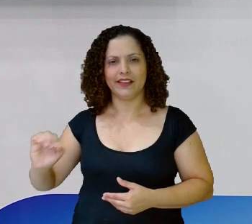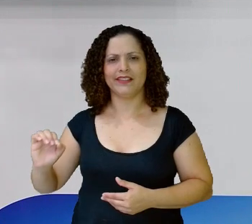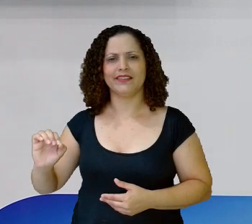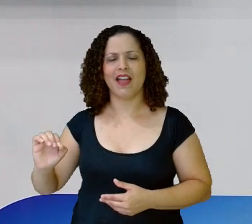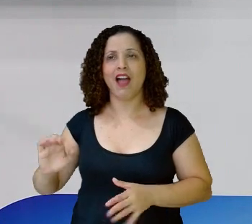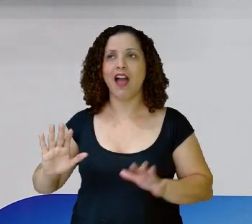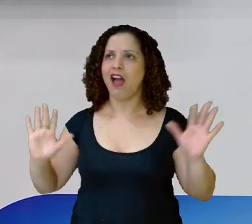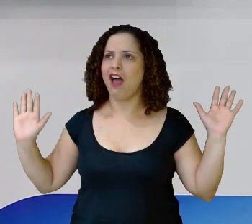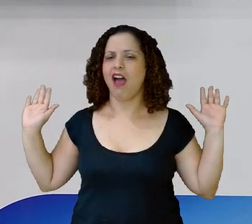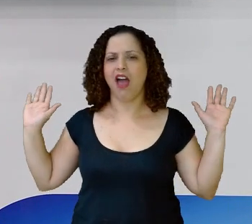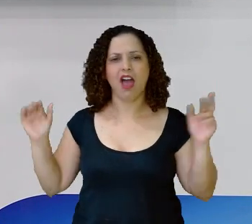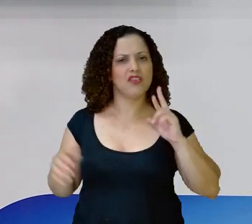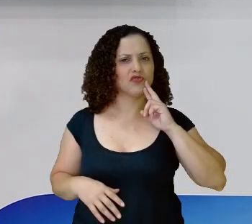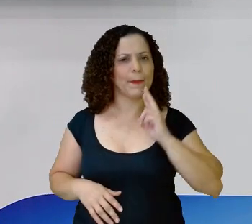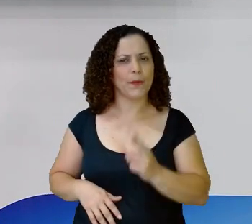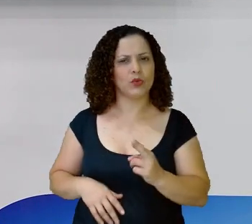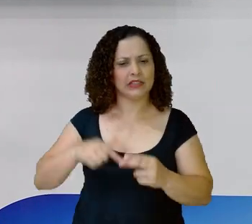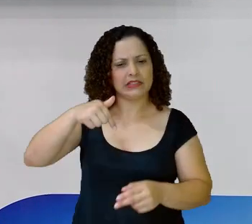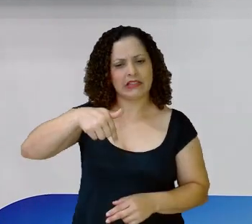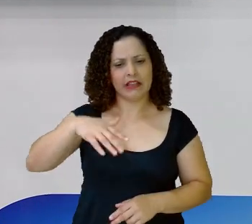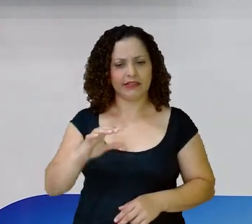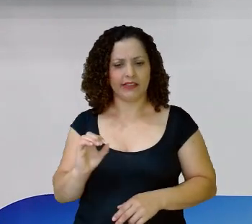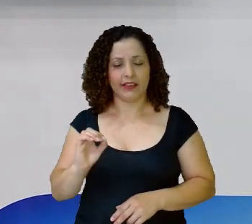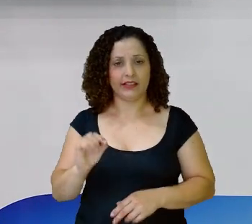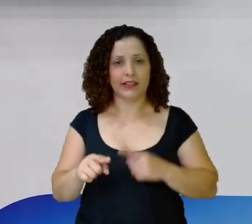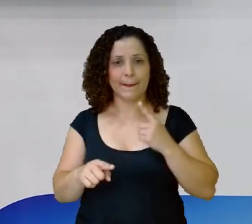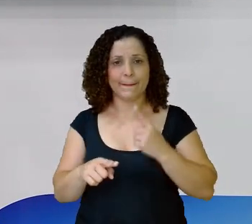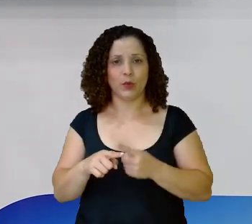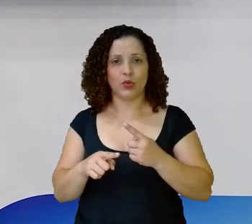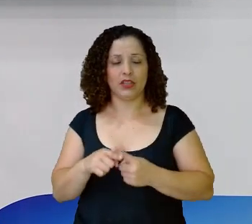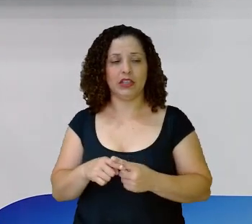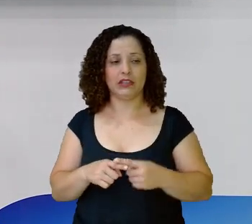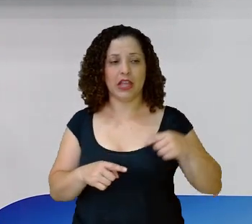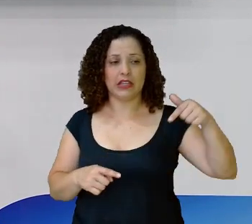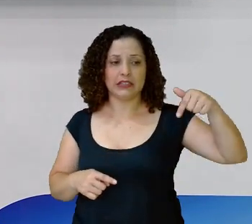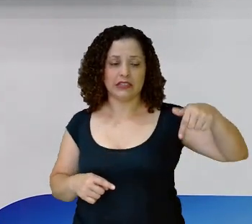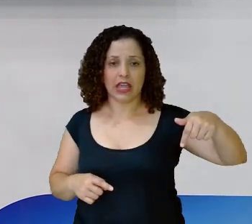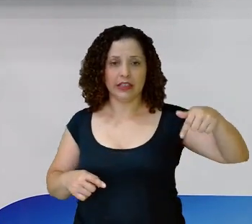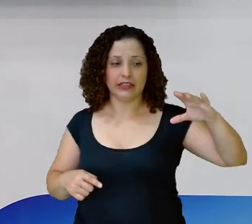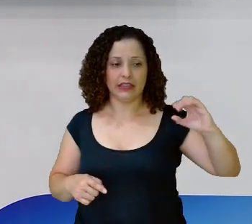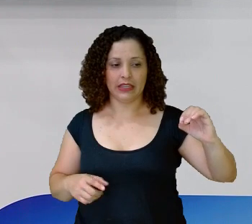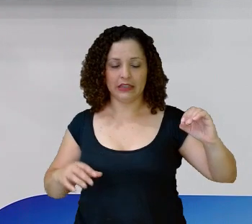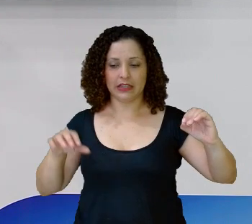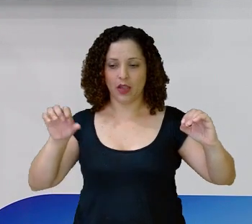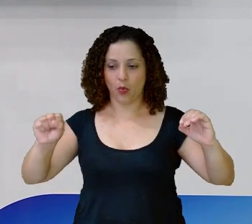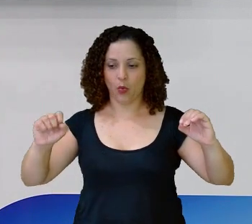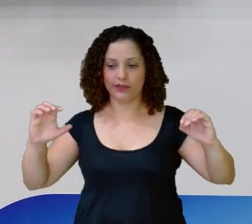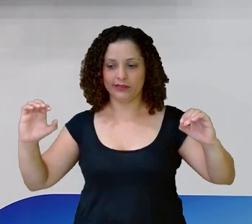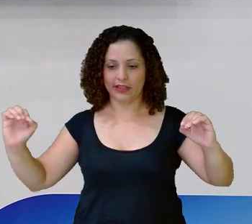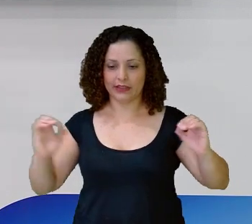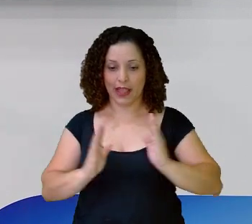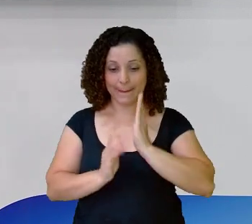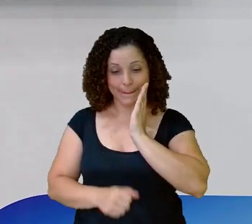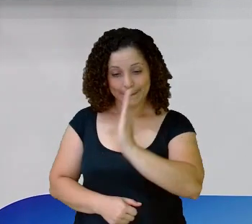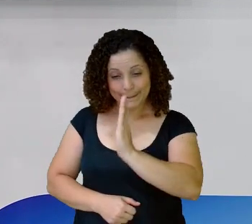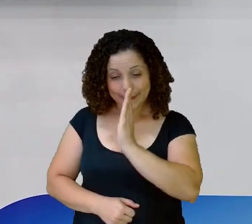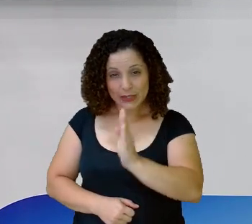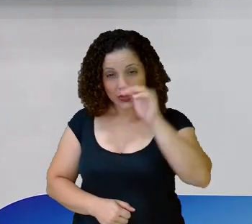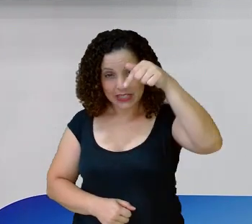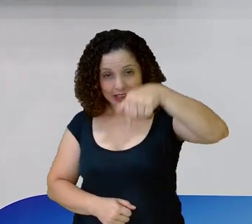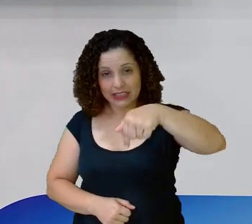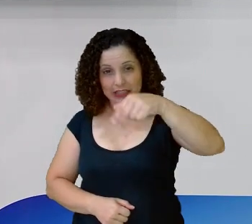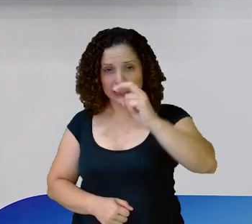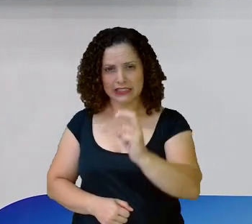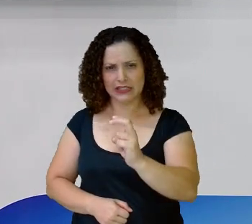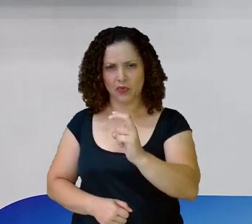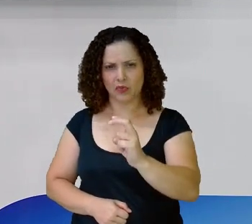Ah professora Eu respondi 70 Porque Entre 70 E 80 Está aí O 75 Então pode ser